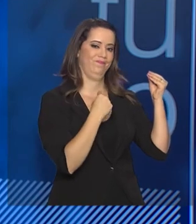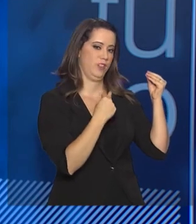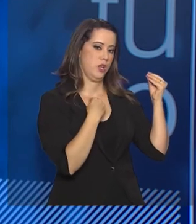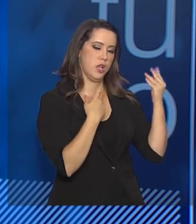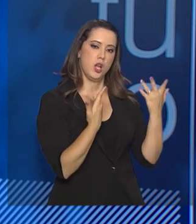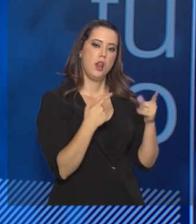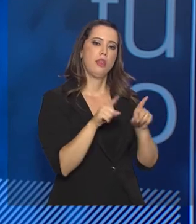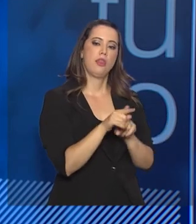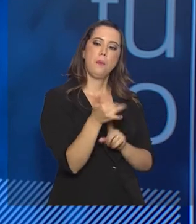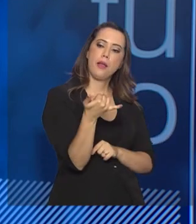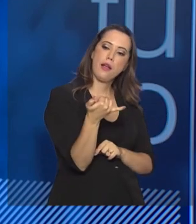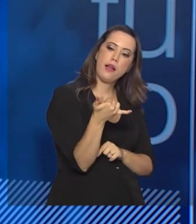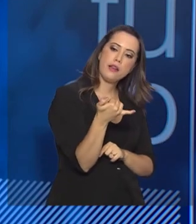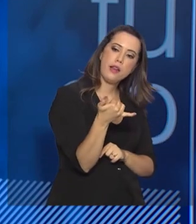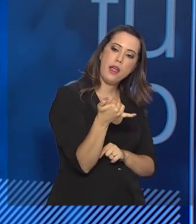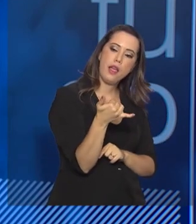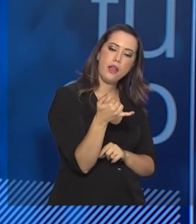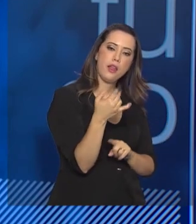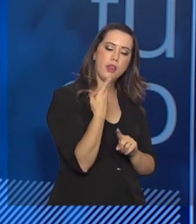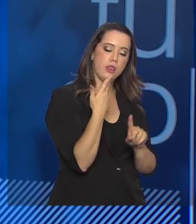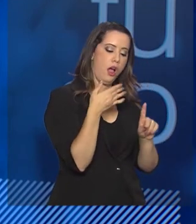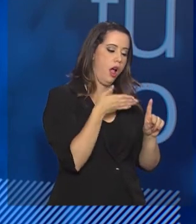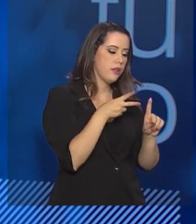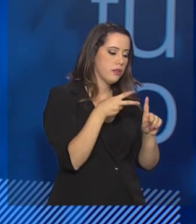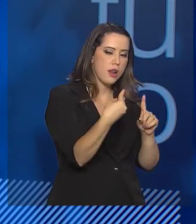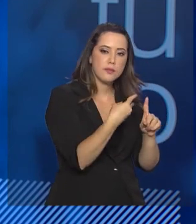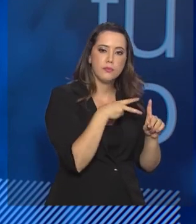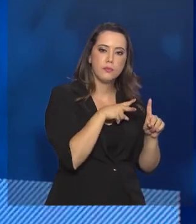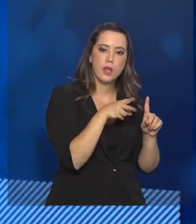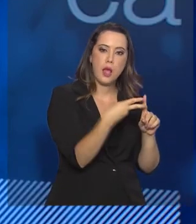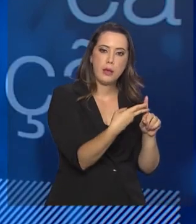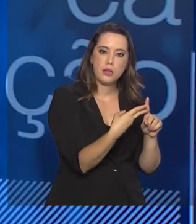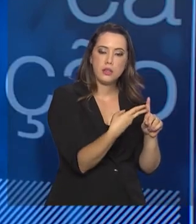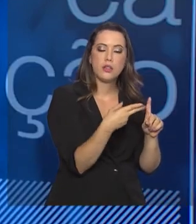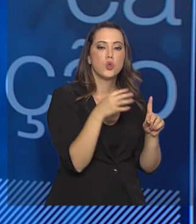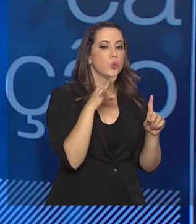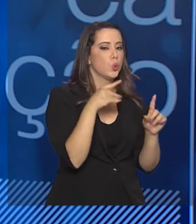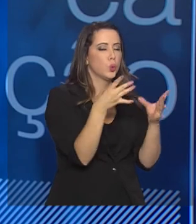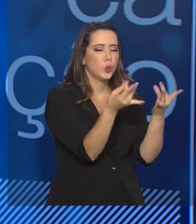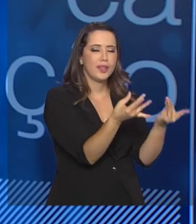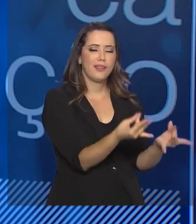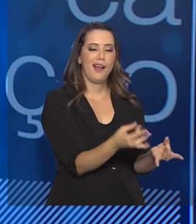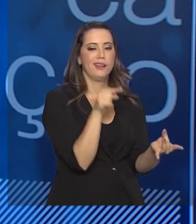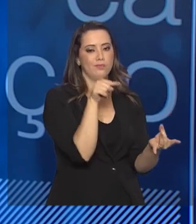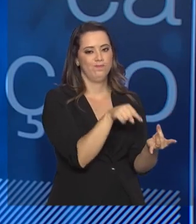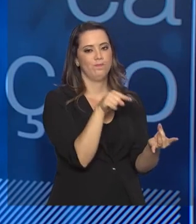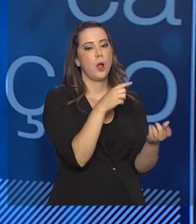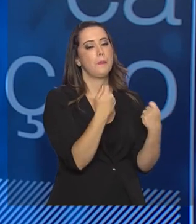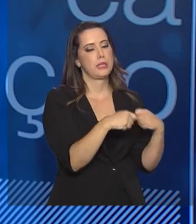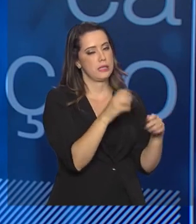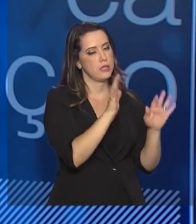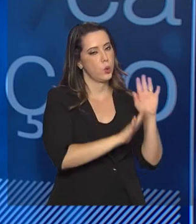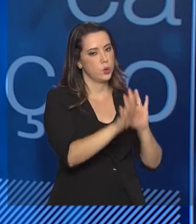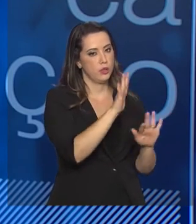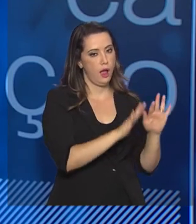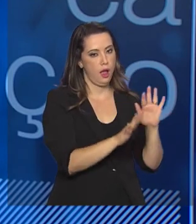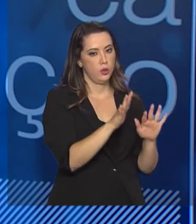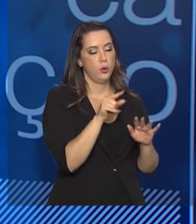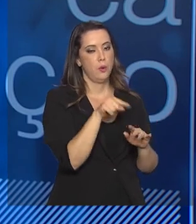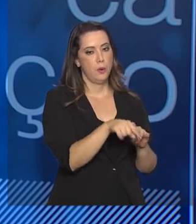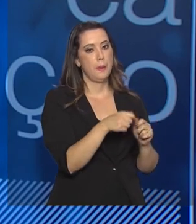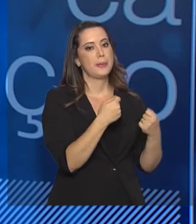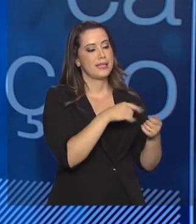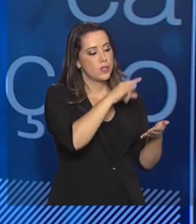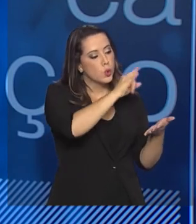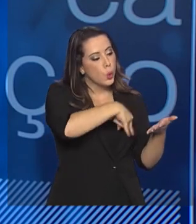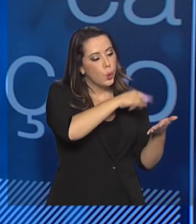questão da caneta esferográfica de corpo transparente. Todas as instruções estão ali, então ele tem que tomar muito cuidado com aquilo. Ele precisa levar um